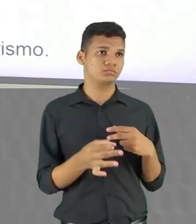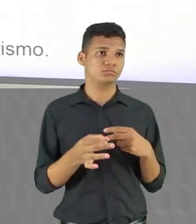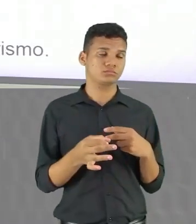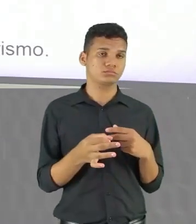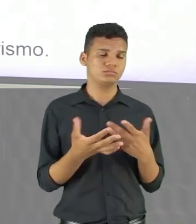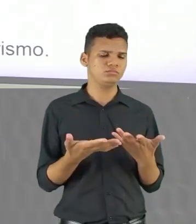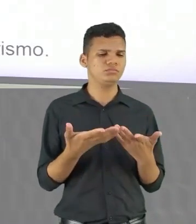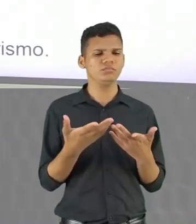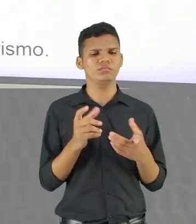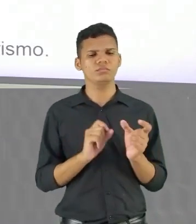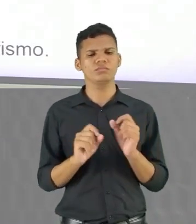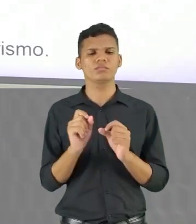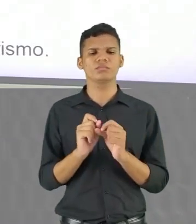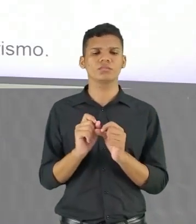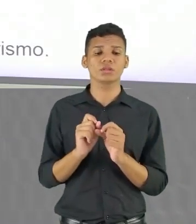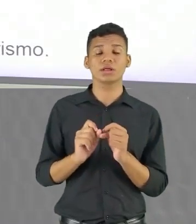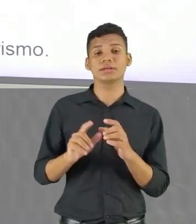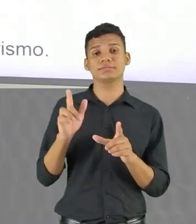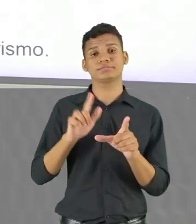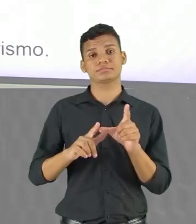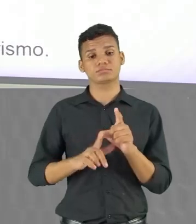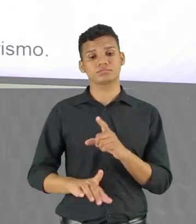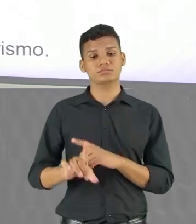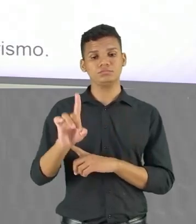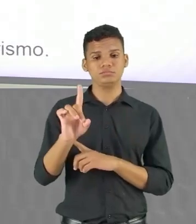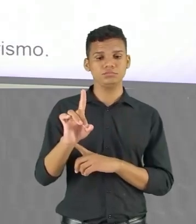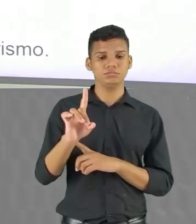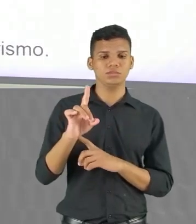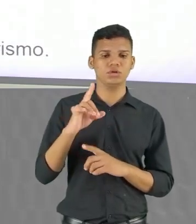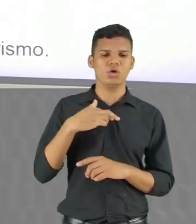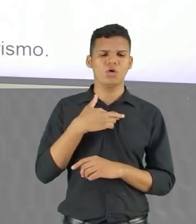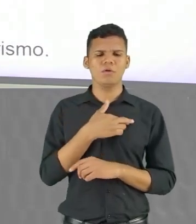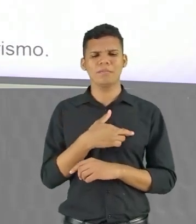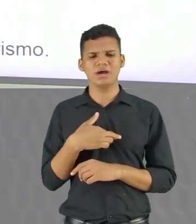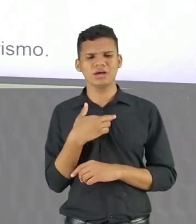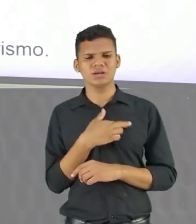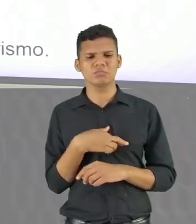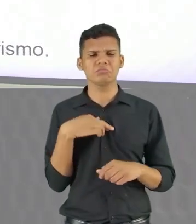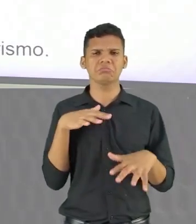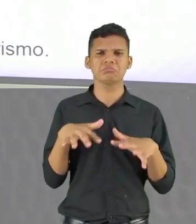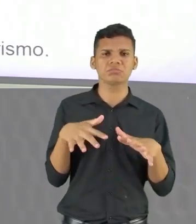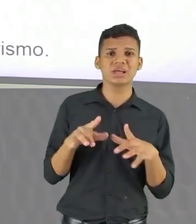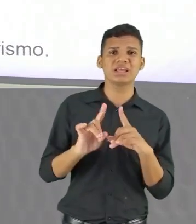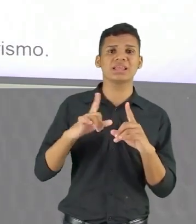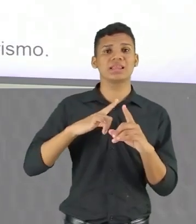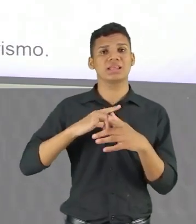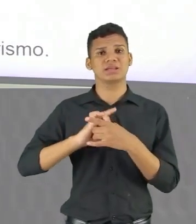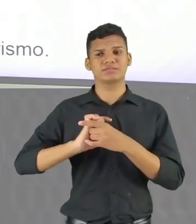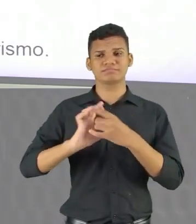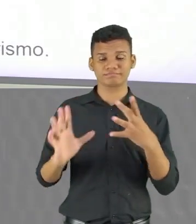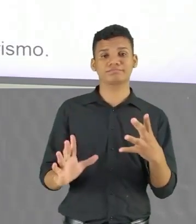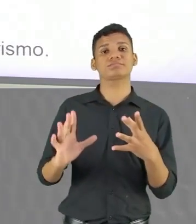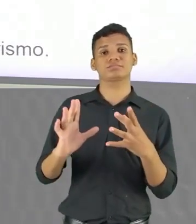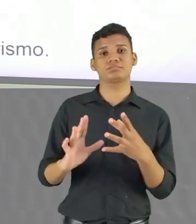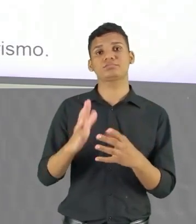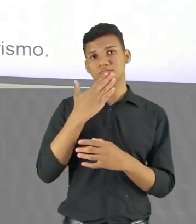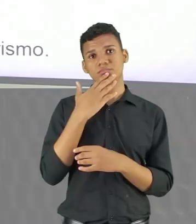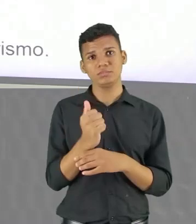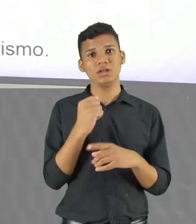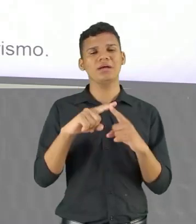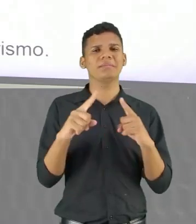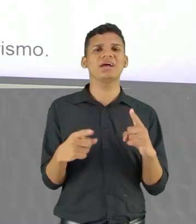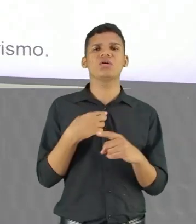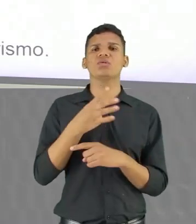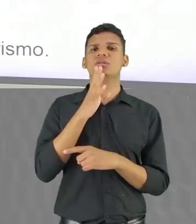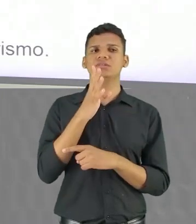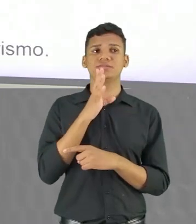romântico. Não é bem assim, porque a gente pode olhar, o romantismo tinha toda essa subjetividade, tinha uma liberdade de expressão maior, mas conhecendo